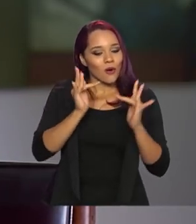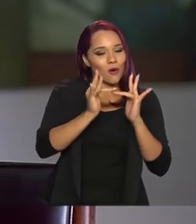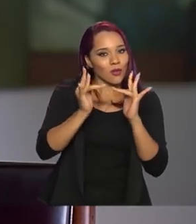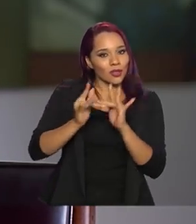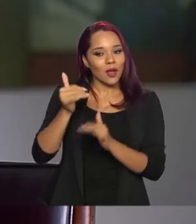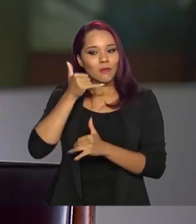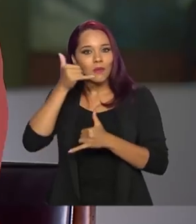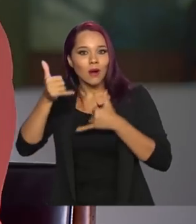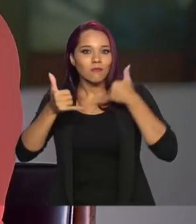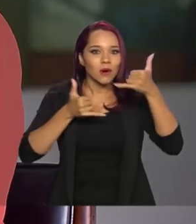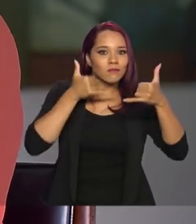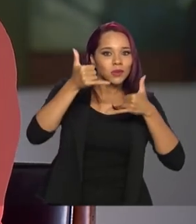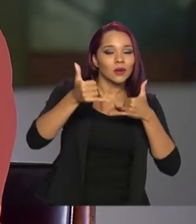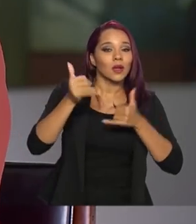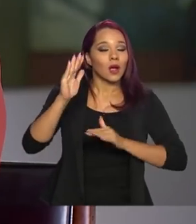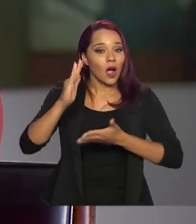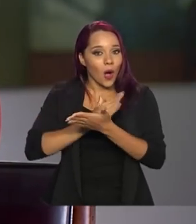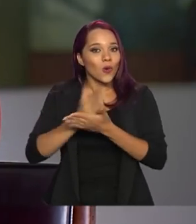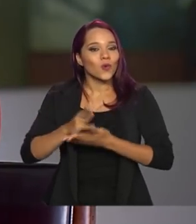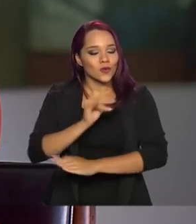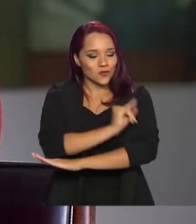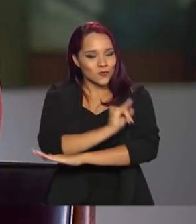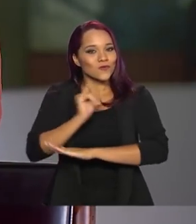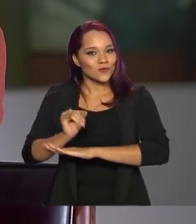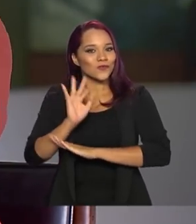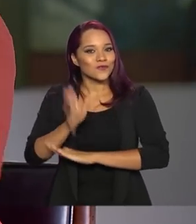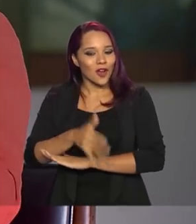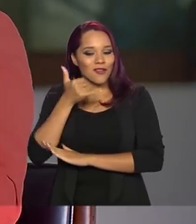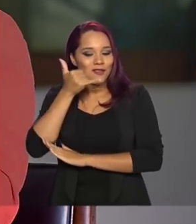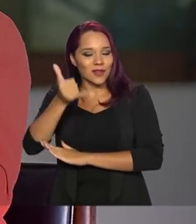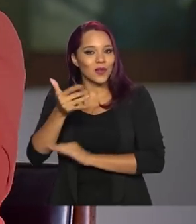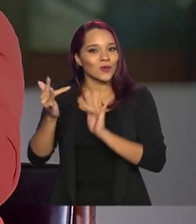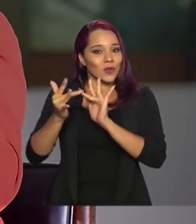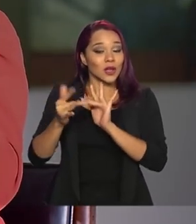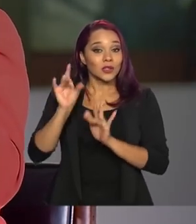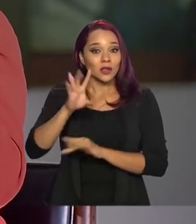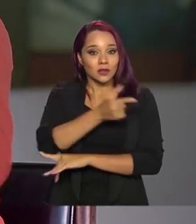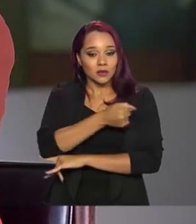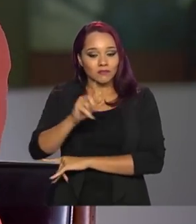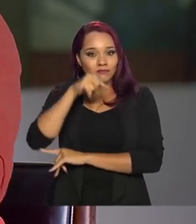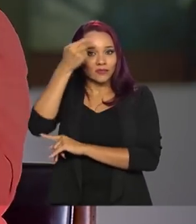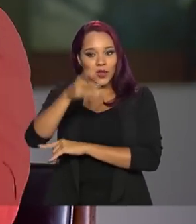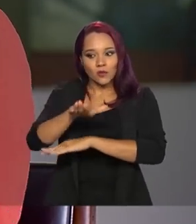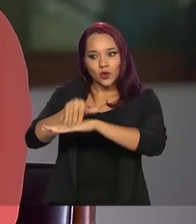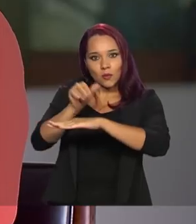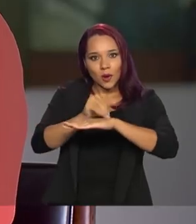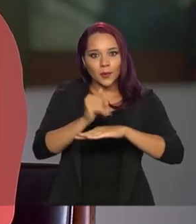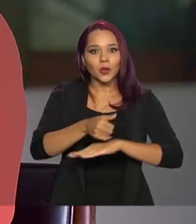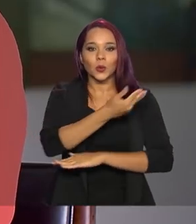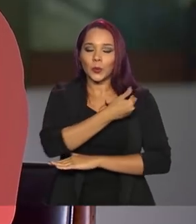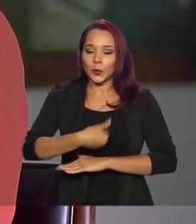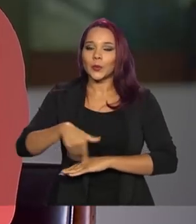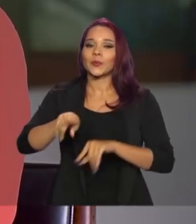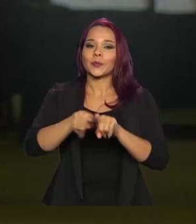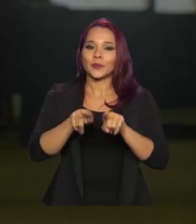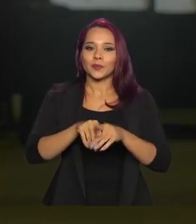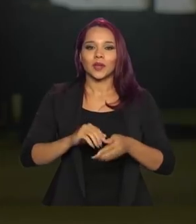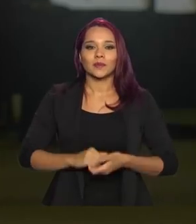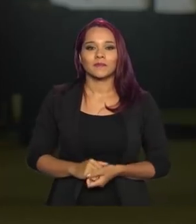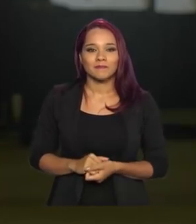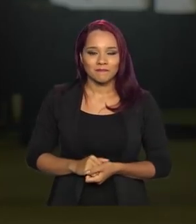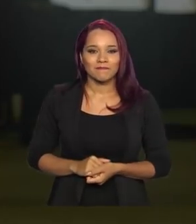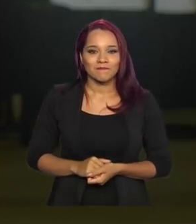individual com algumas grandes instituições, mas a semana que vem a gente vai fazer o chamamento público também. Ah, entendi.